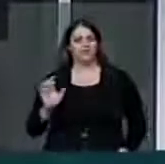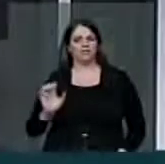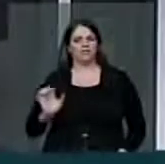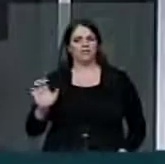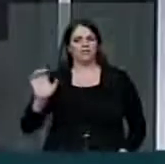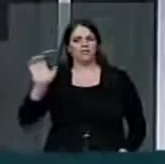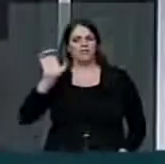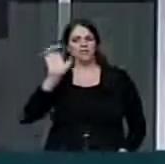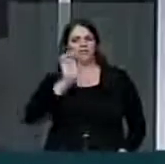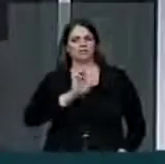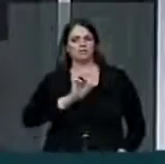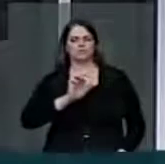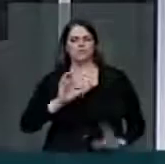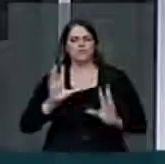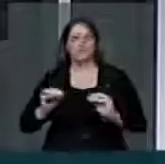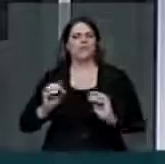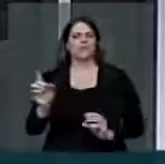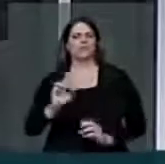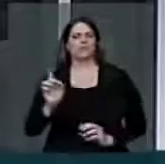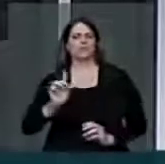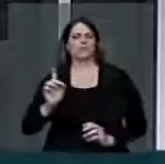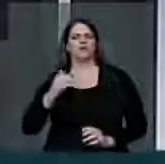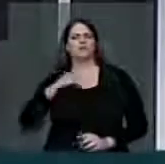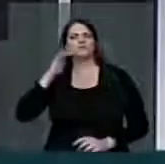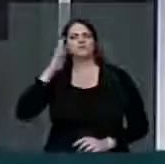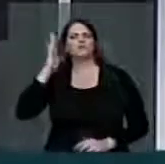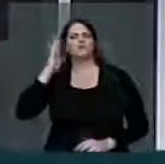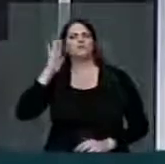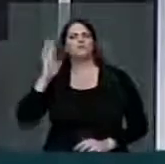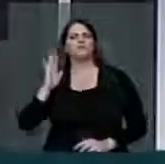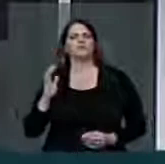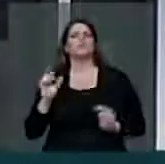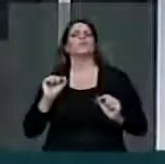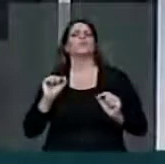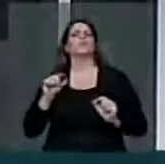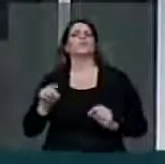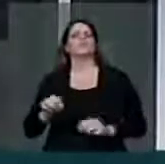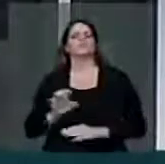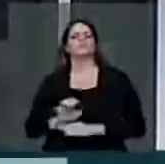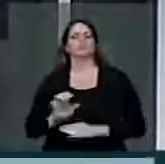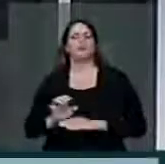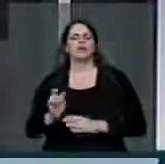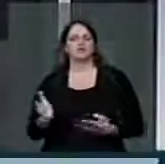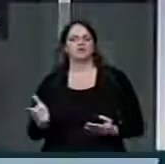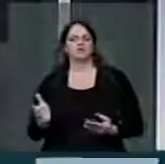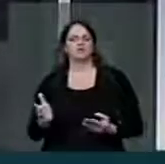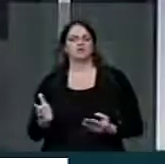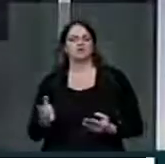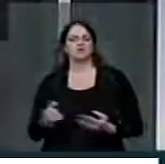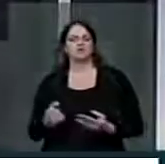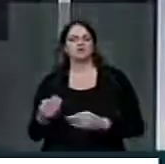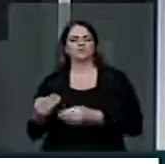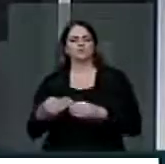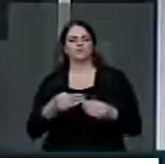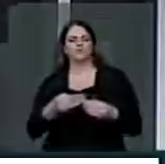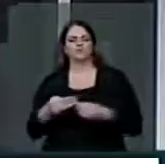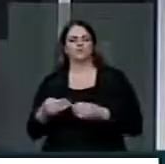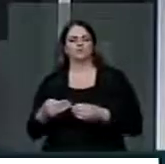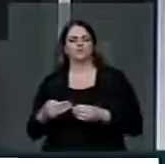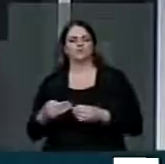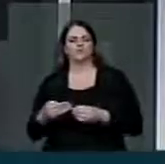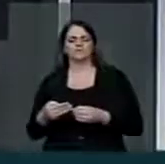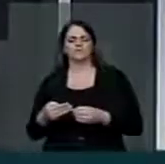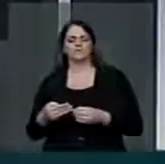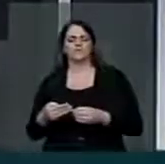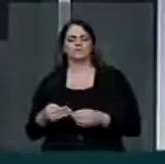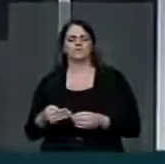abstrato. Como é o estado? O que é o estado? É um conjunto de municípios, mas é abstrato, a única coisa que é concreta é